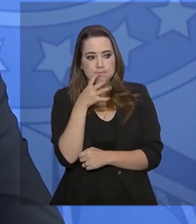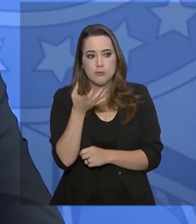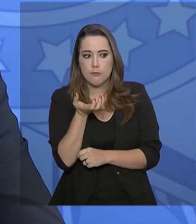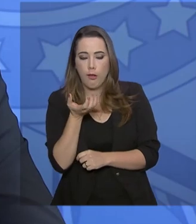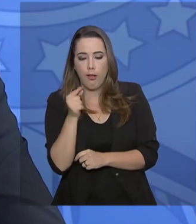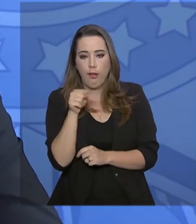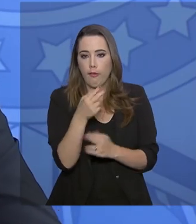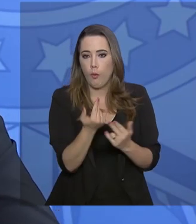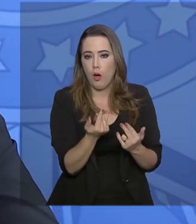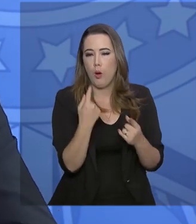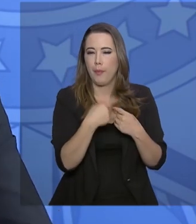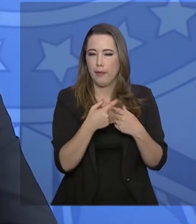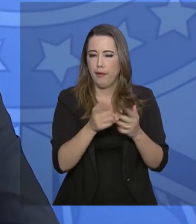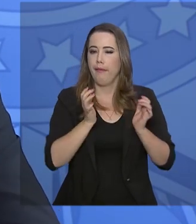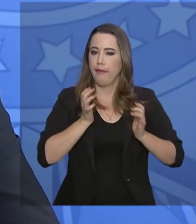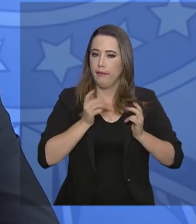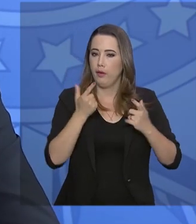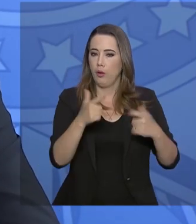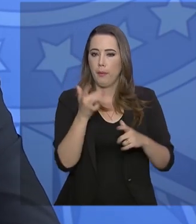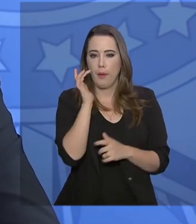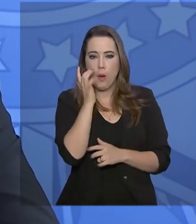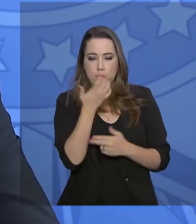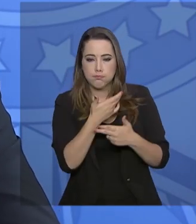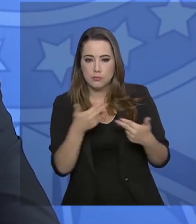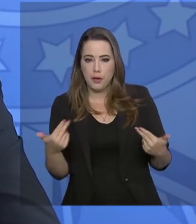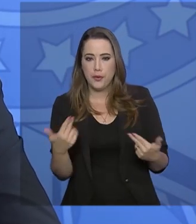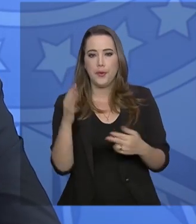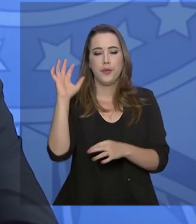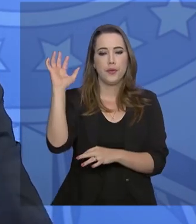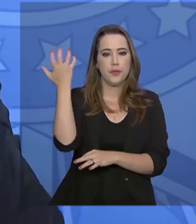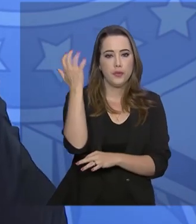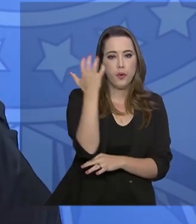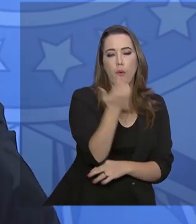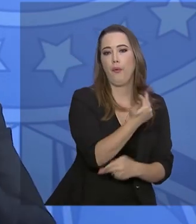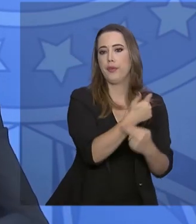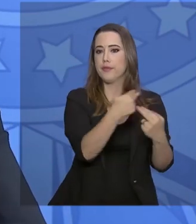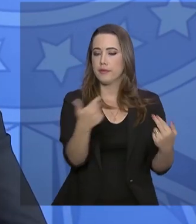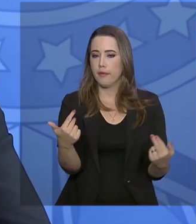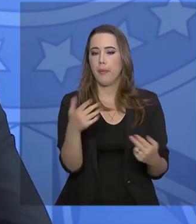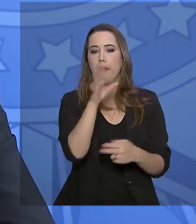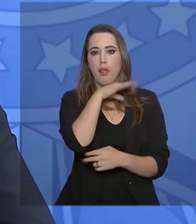riquezas minerais, pela sua biodiversidade,